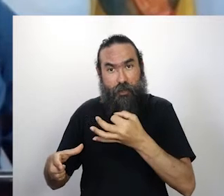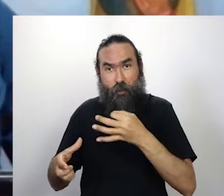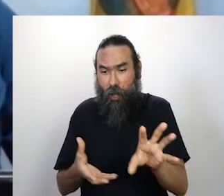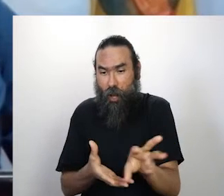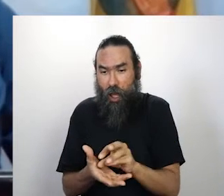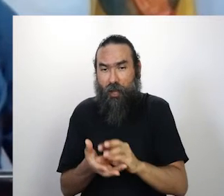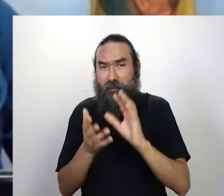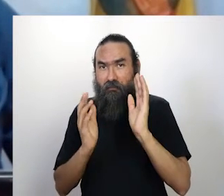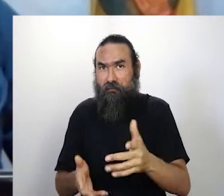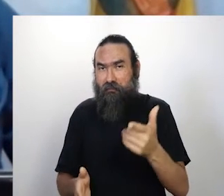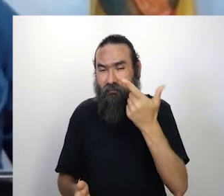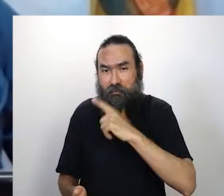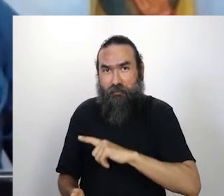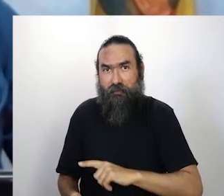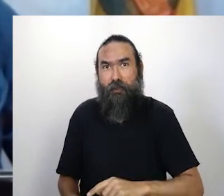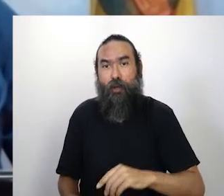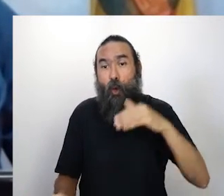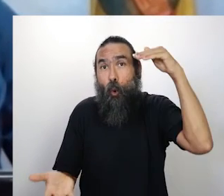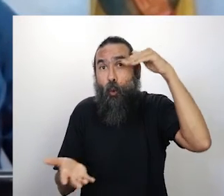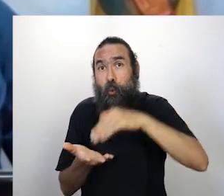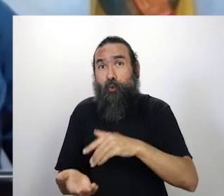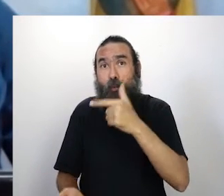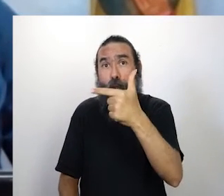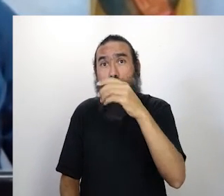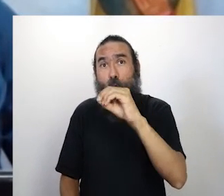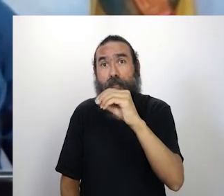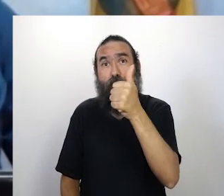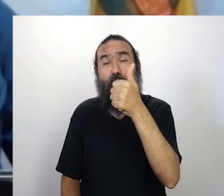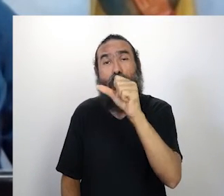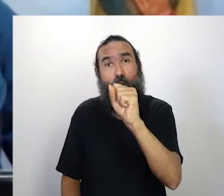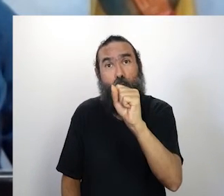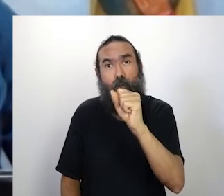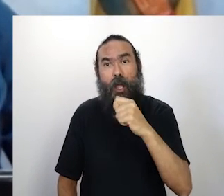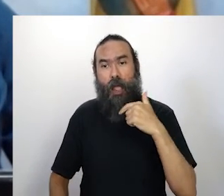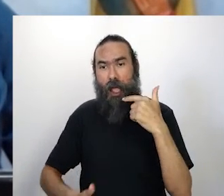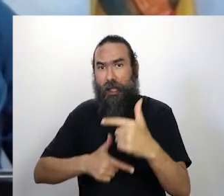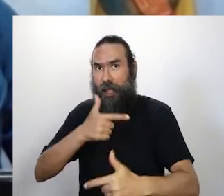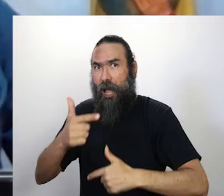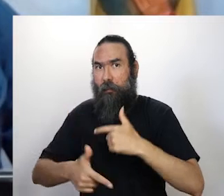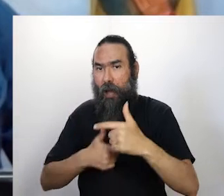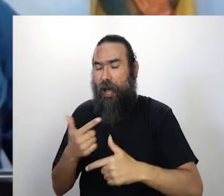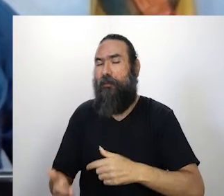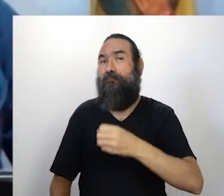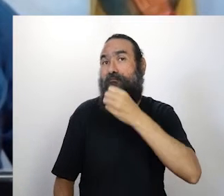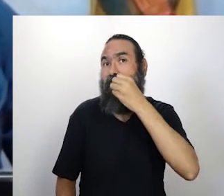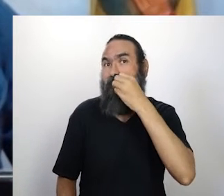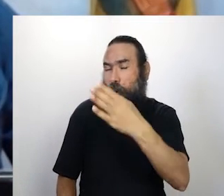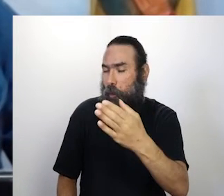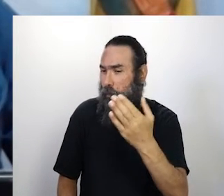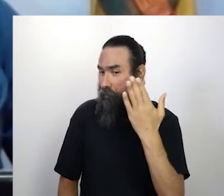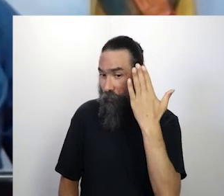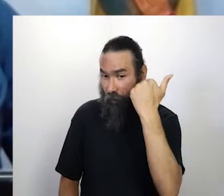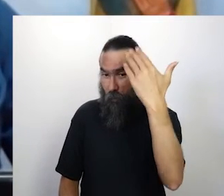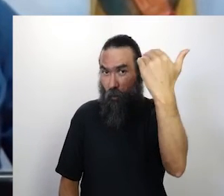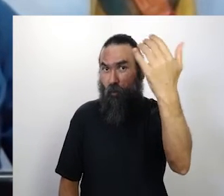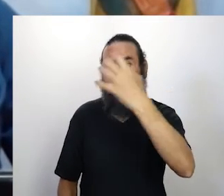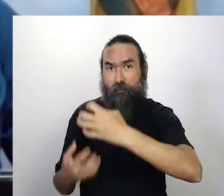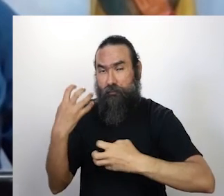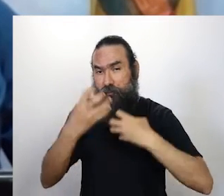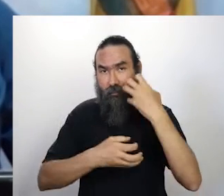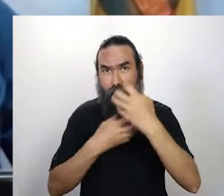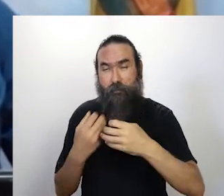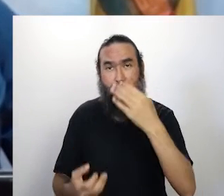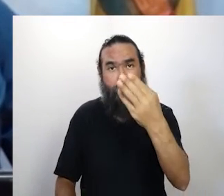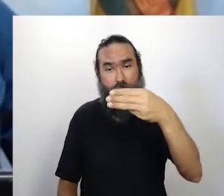lançado em 2018 e apontado como um dos trabalhos mais encorpados da carreira do artista. Em Liberdade, Maciel